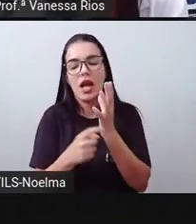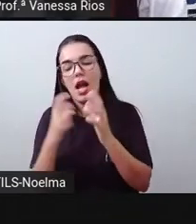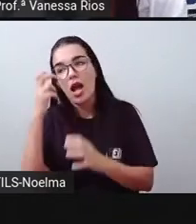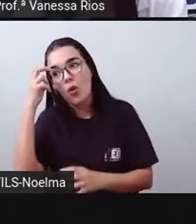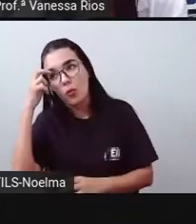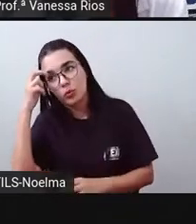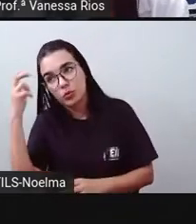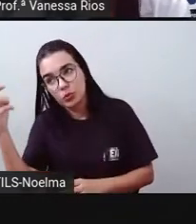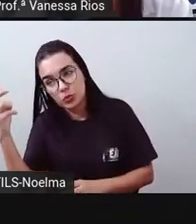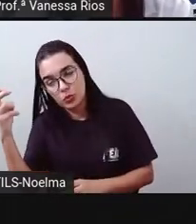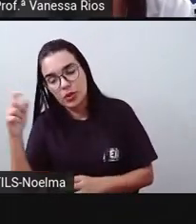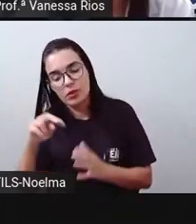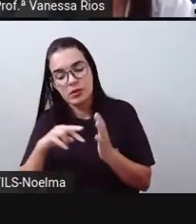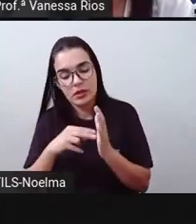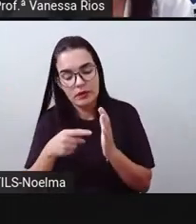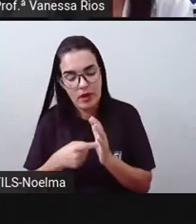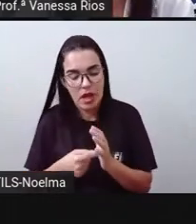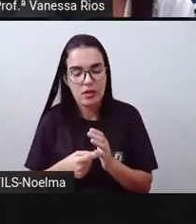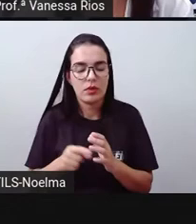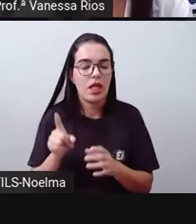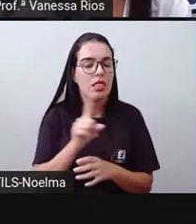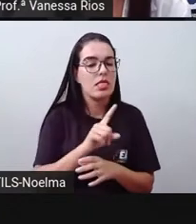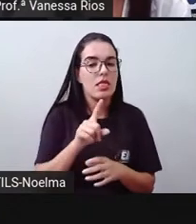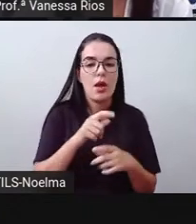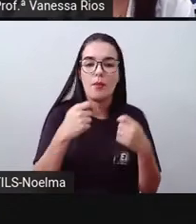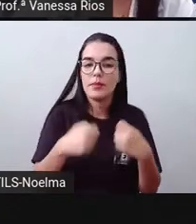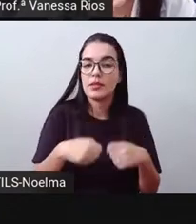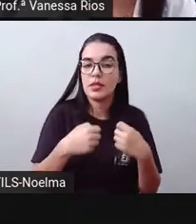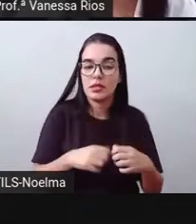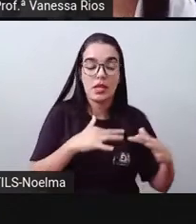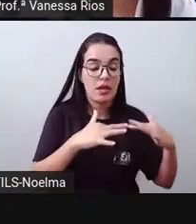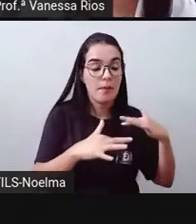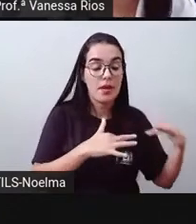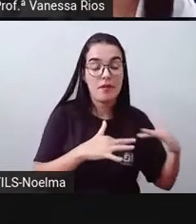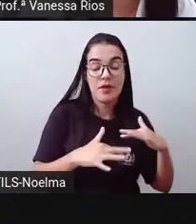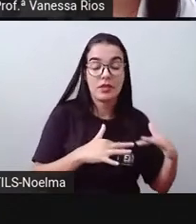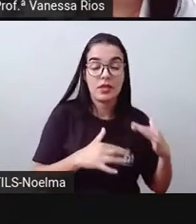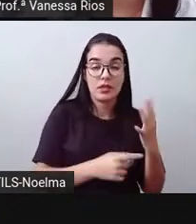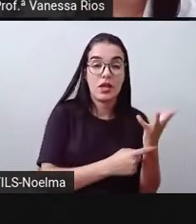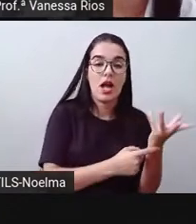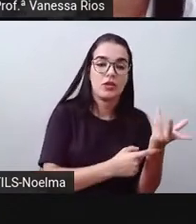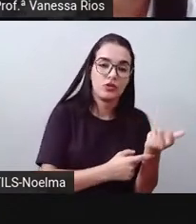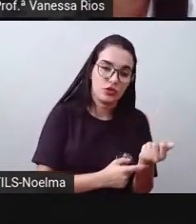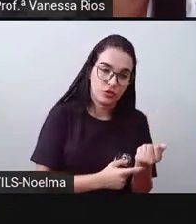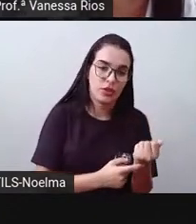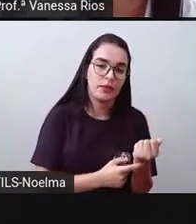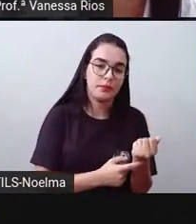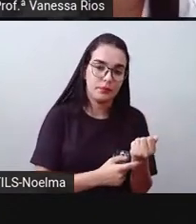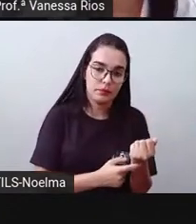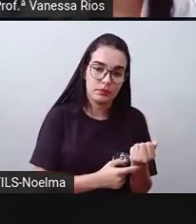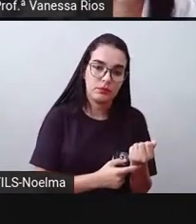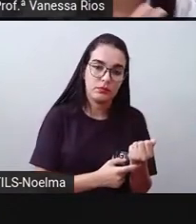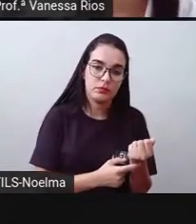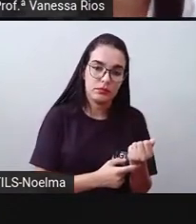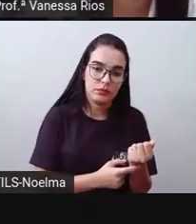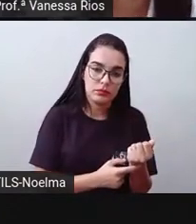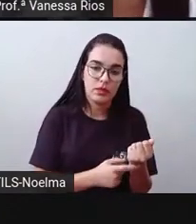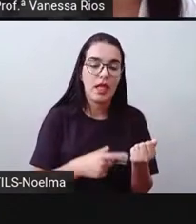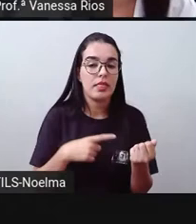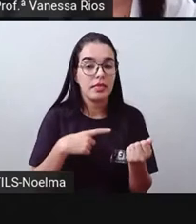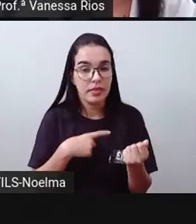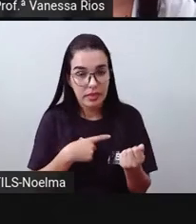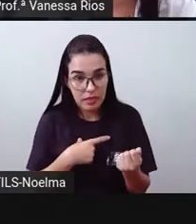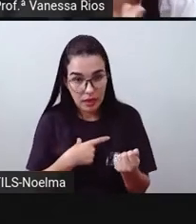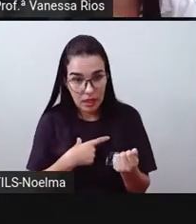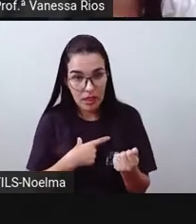significado de cultura, que não vão ser manifestados de forma artísticas. Vão existir,